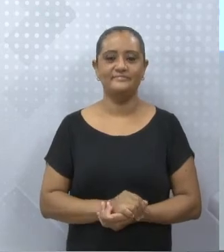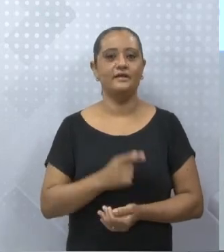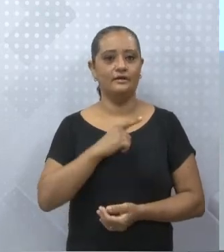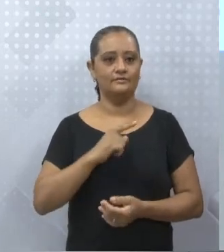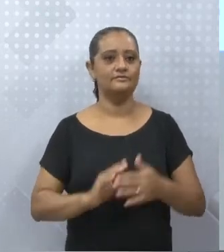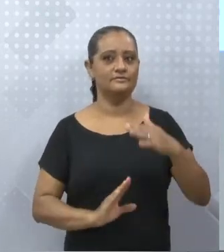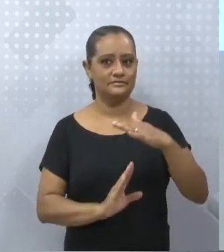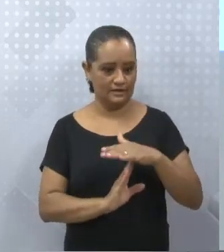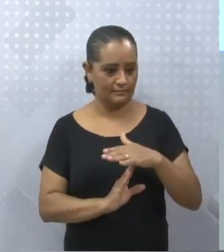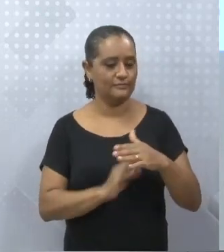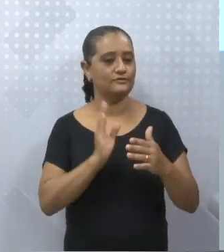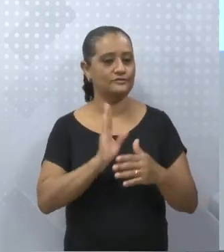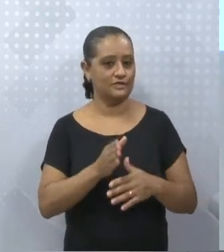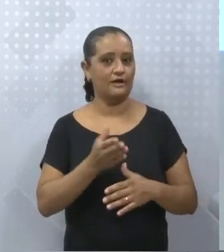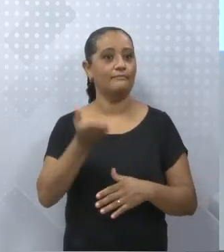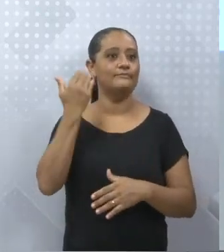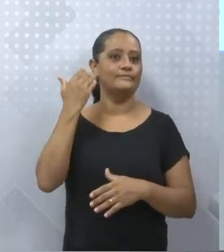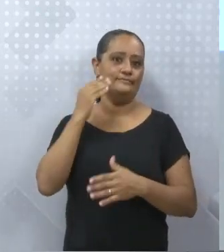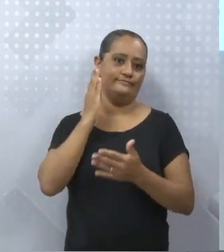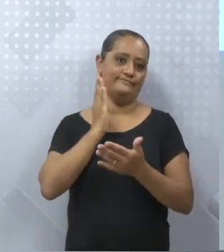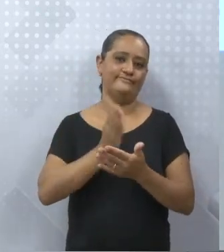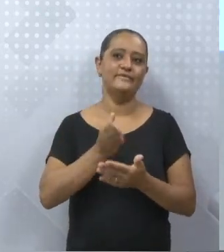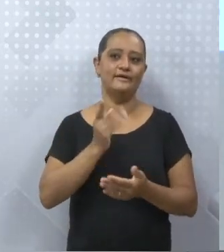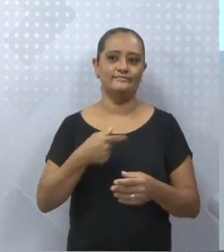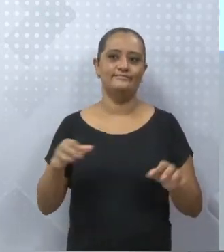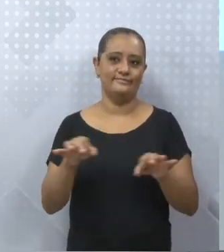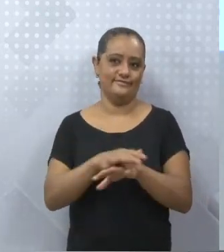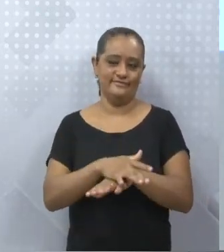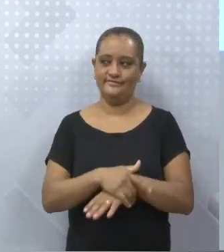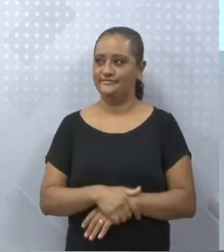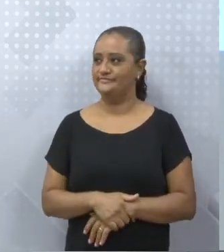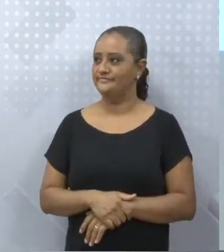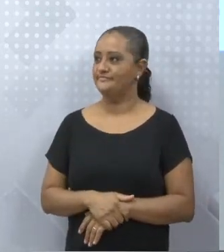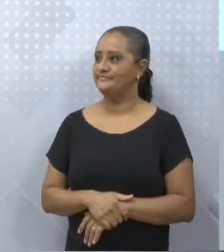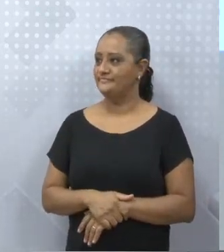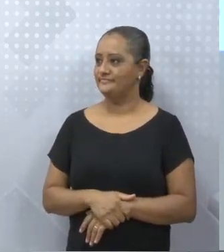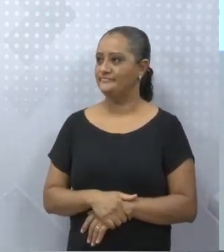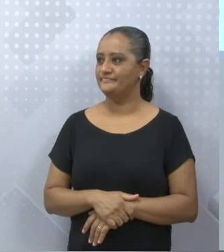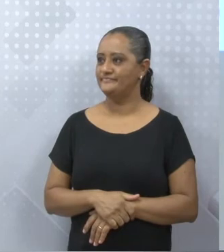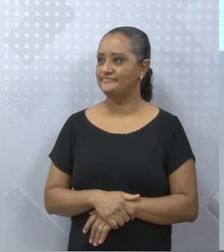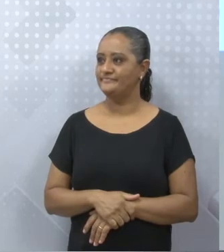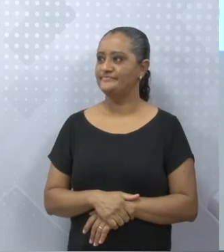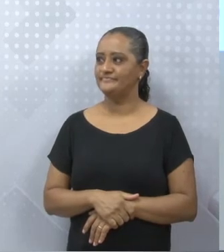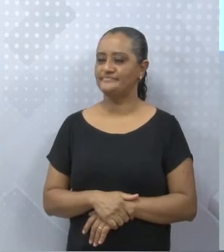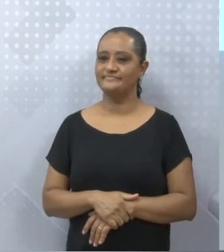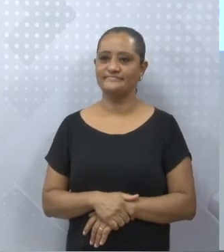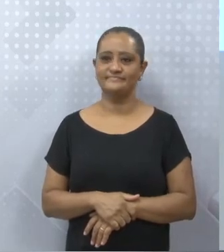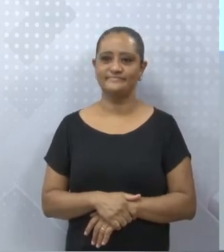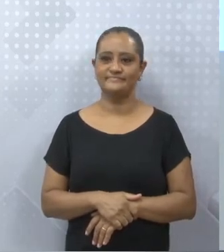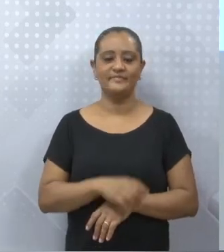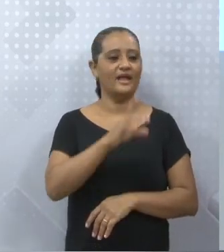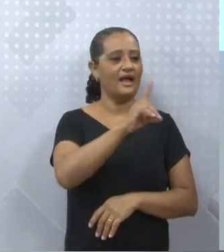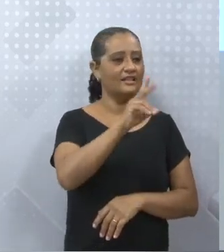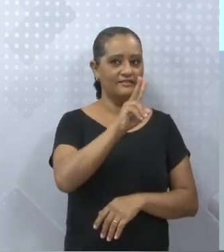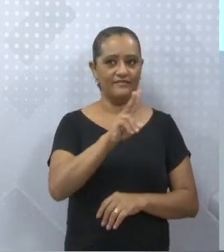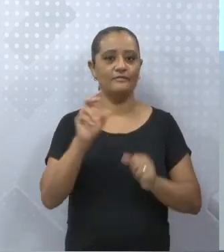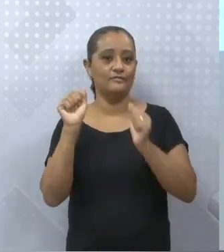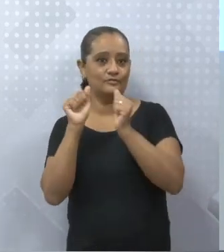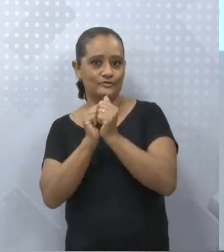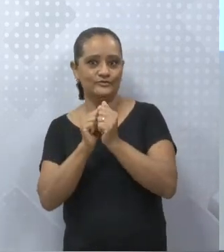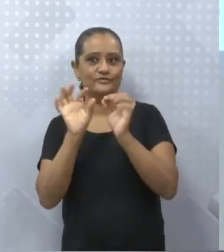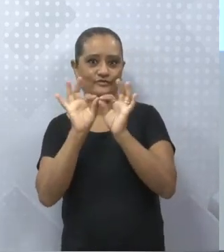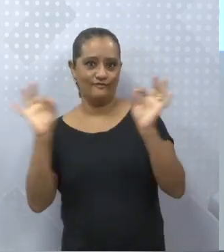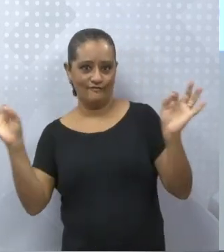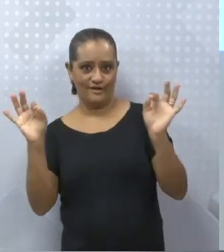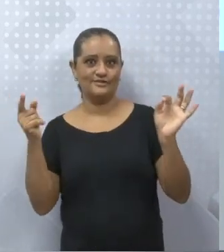Logo, esse verbo é intransitivo. Por quê? Porque ele veio acompanhado de um advérbio. Eu posso colocar aqui qualquer